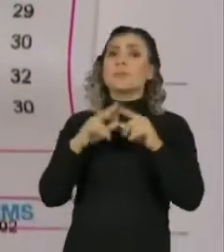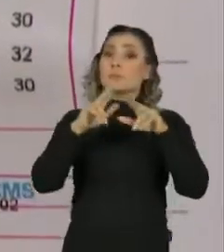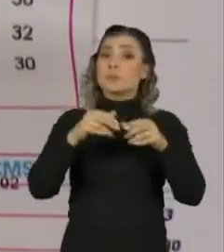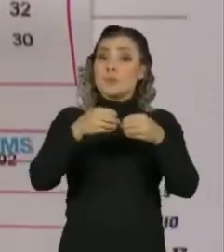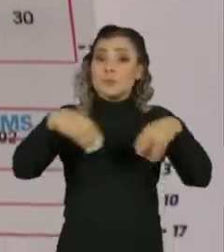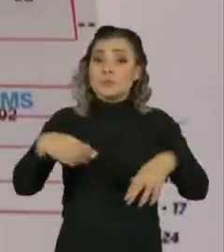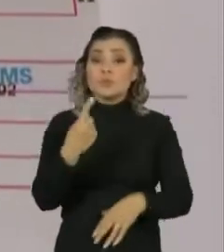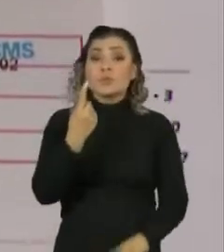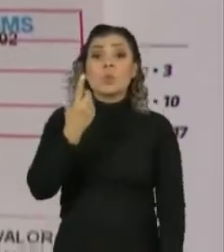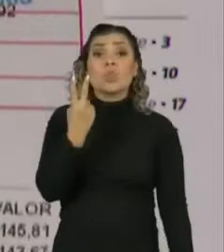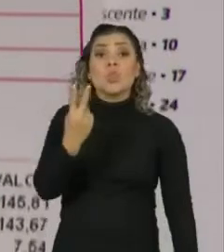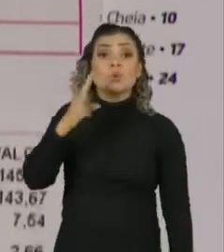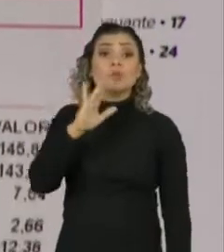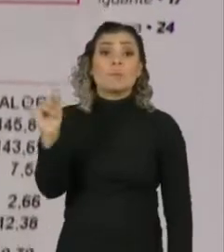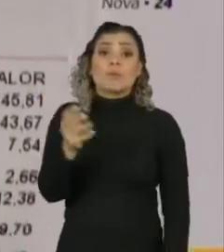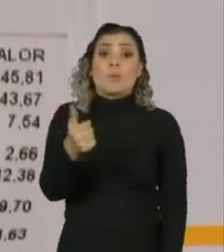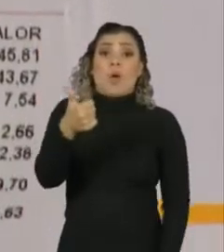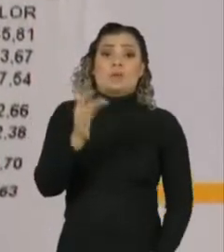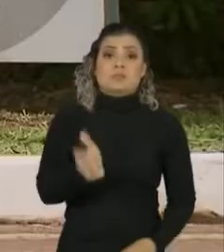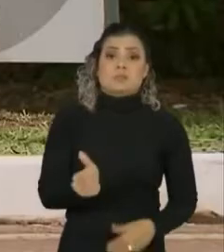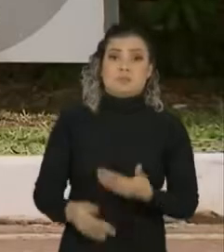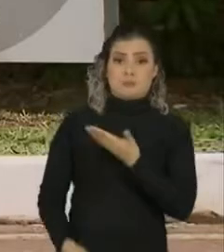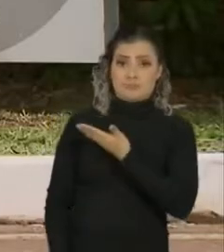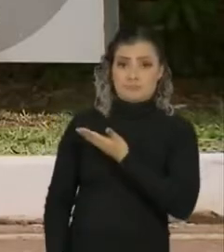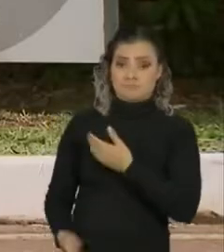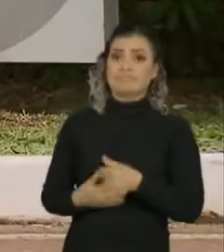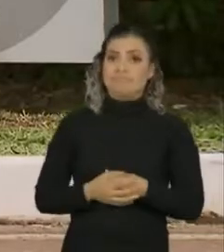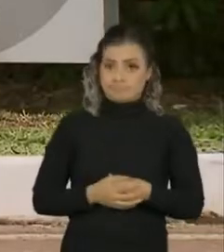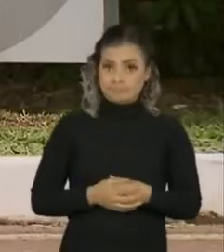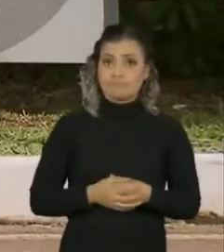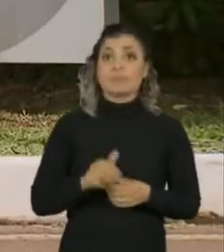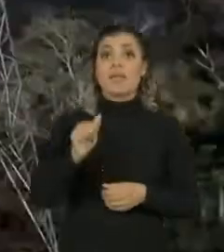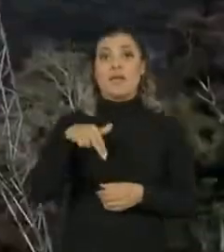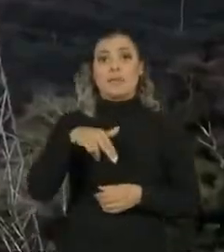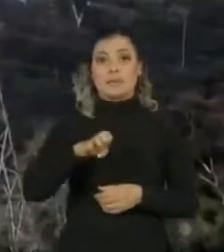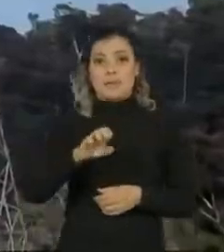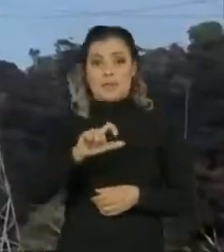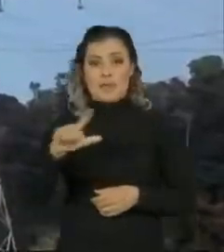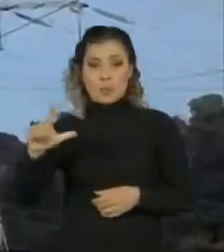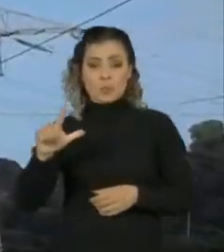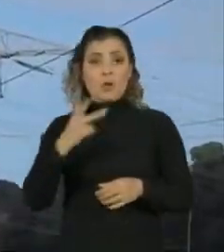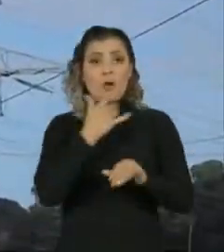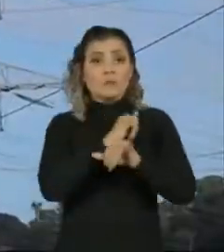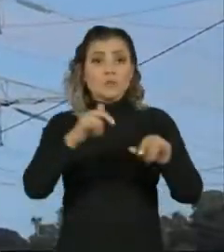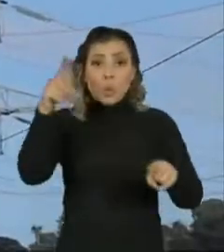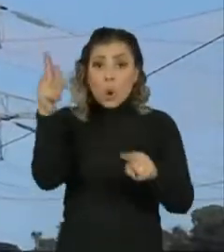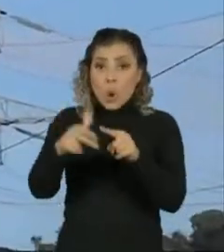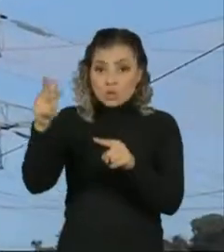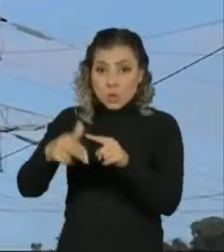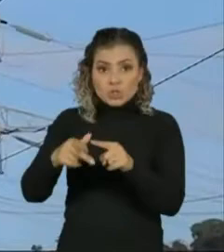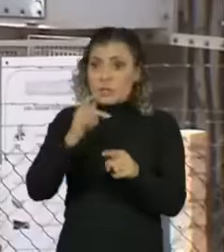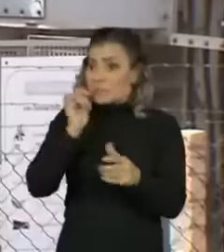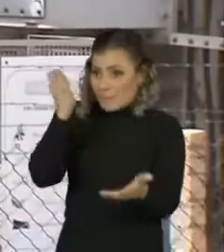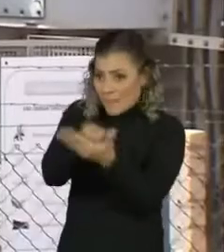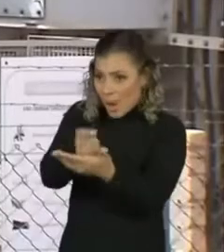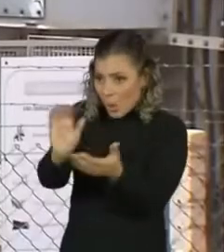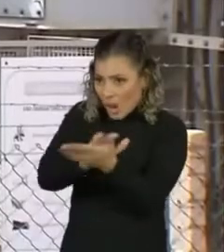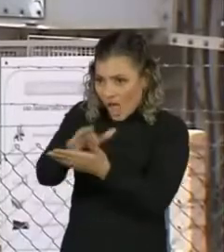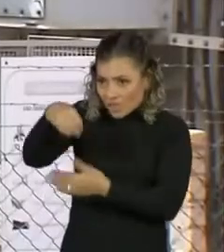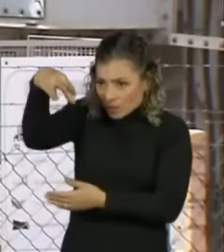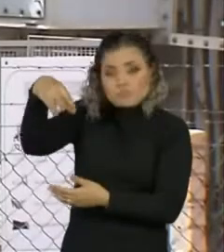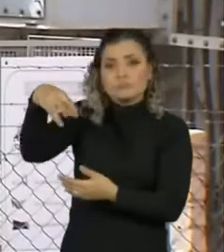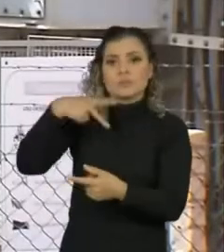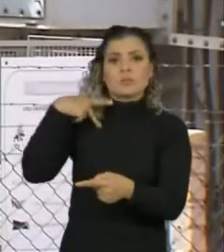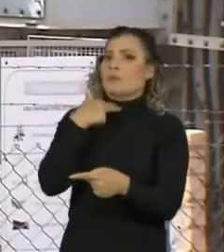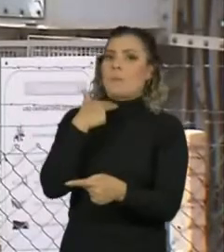estimado em quase R 2 bilhões. A Agência Nacional de Energia Elétrica proibiu o corte no fornecimento de energia por falta de